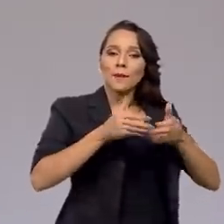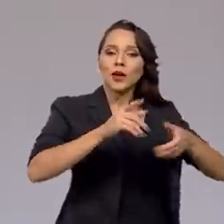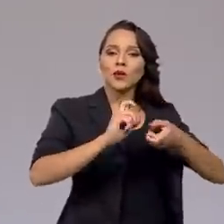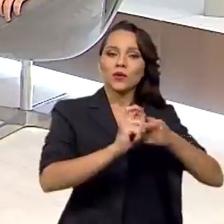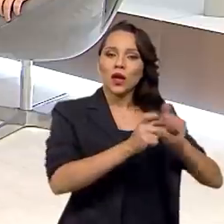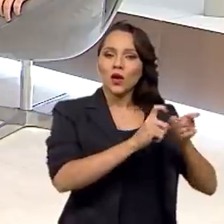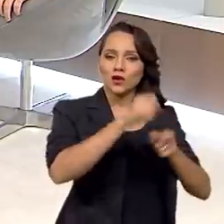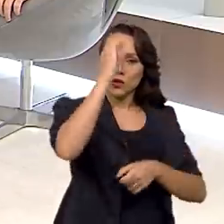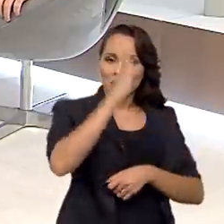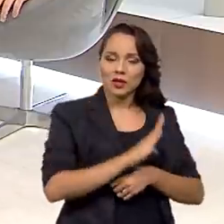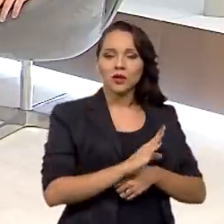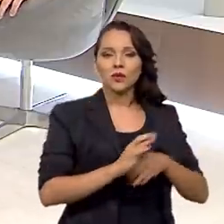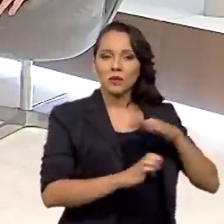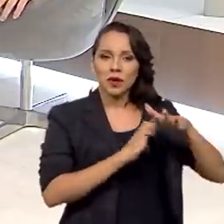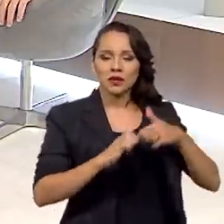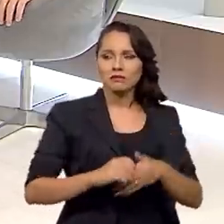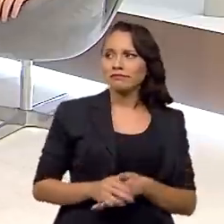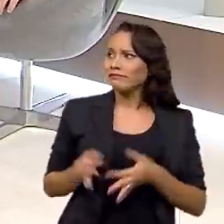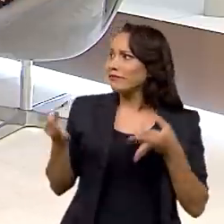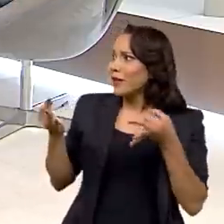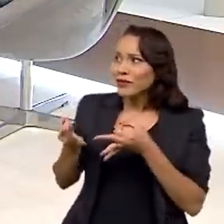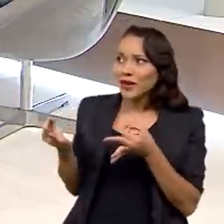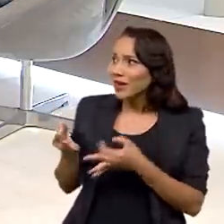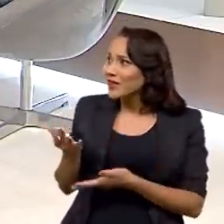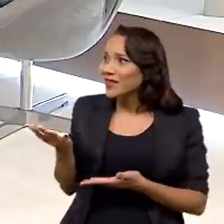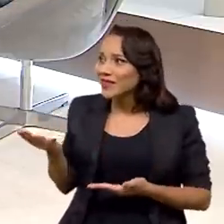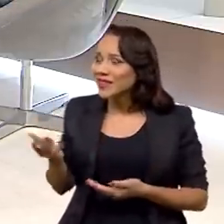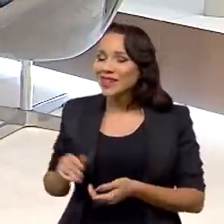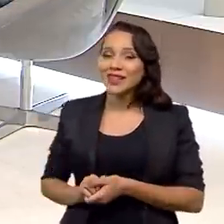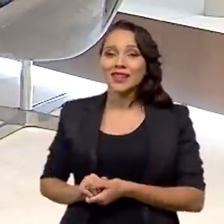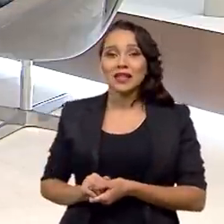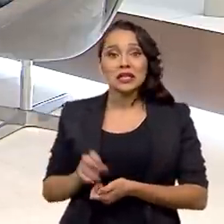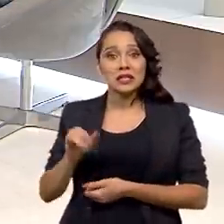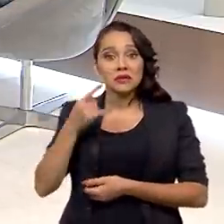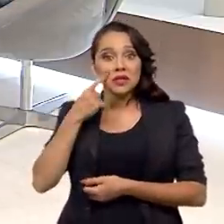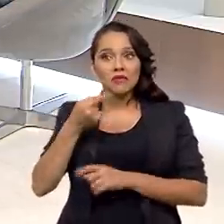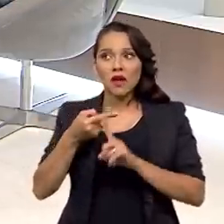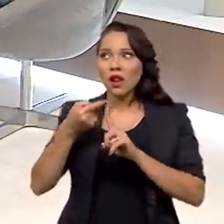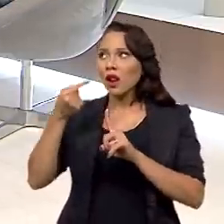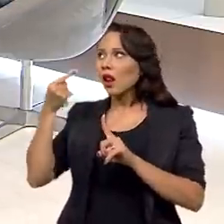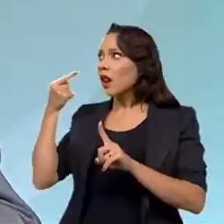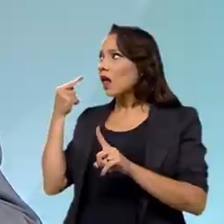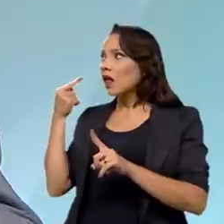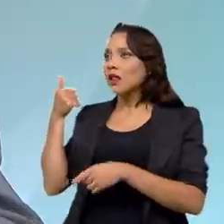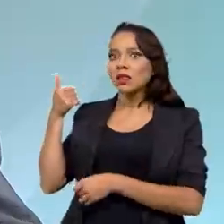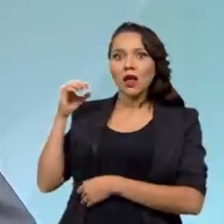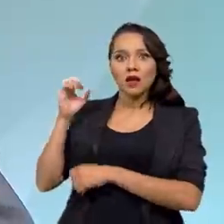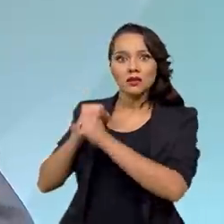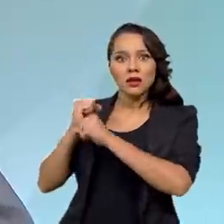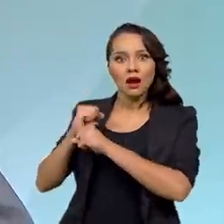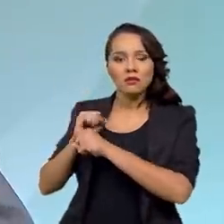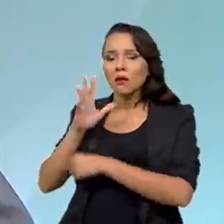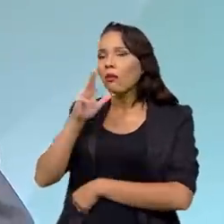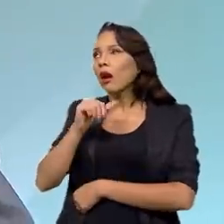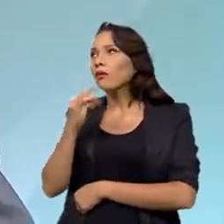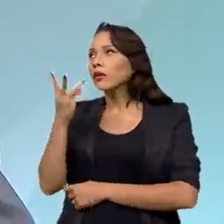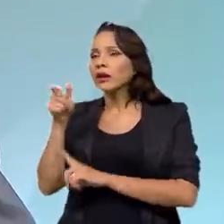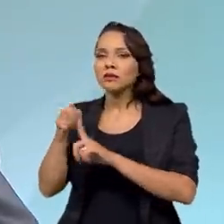negócio no país, não é isso, Sack Cid? Perfeito, como eu disse. Se você voltar dez anos no tempo, levava três meses.